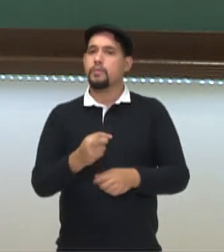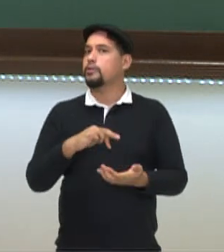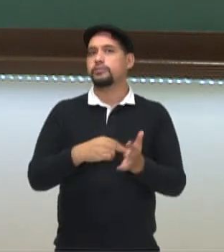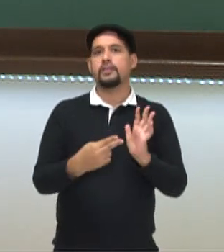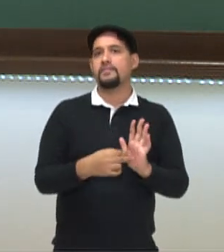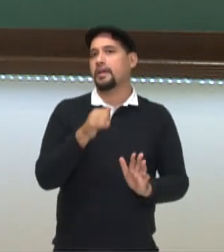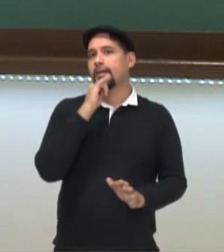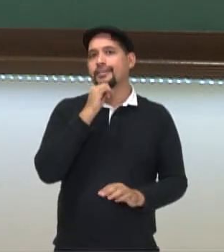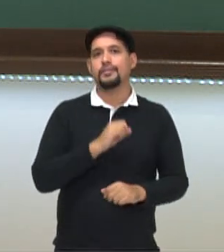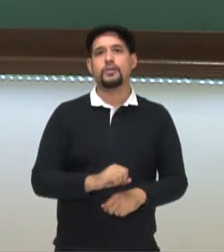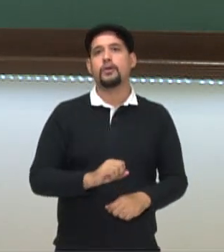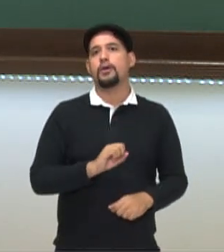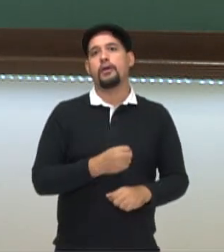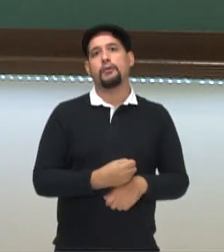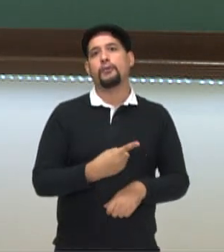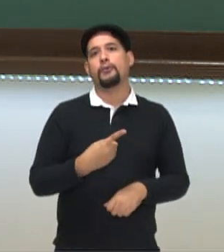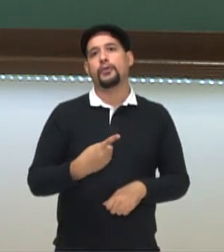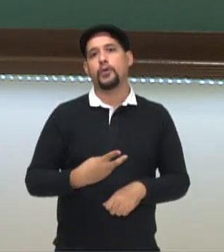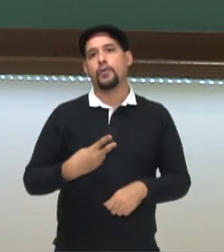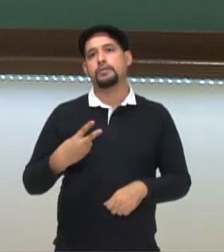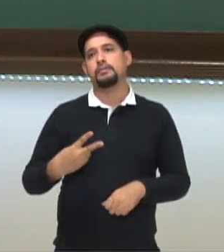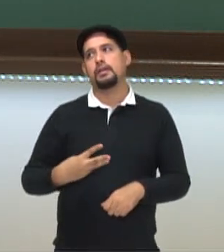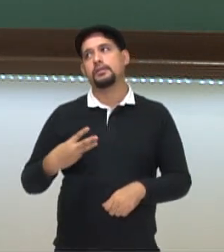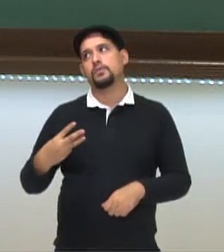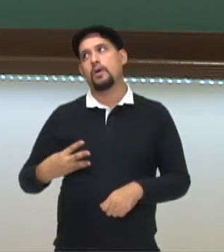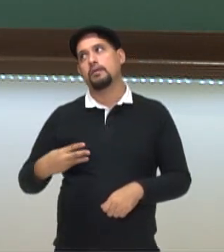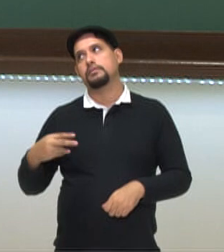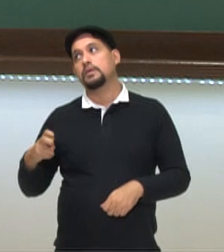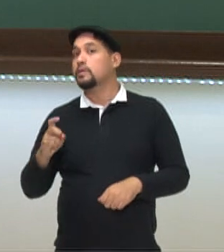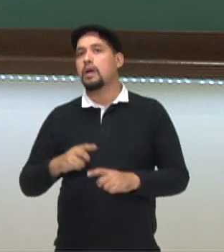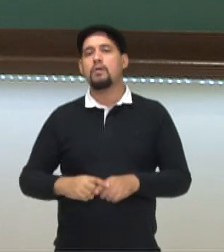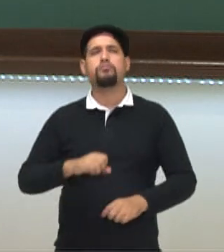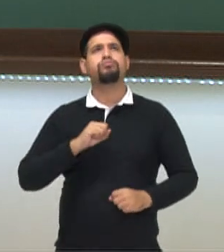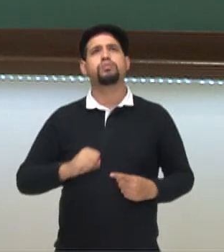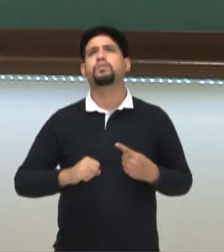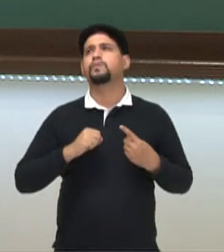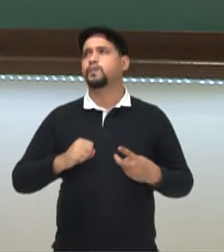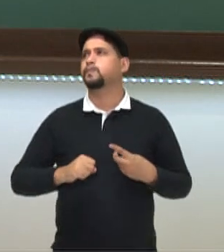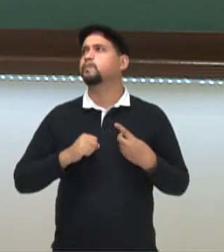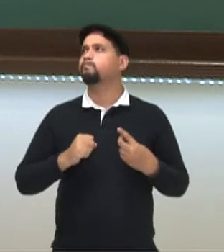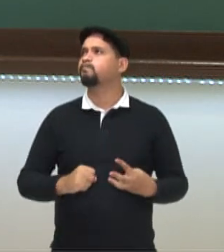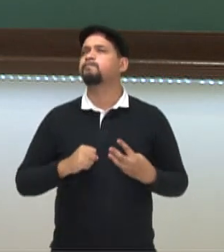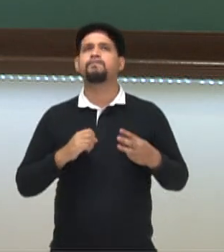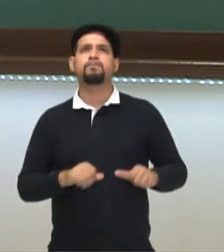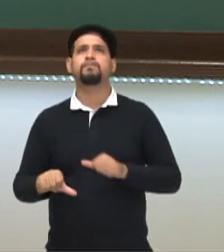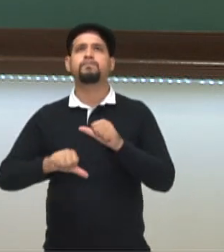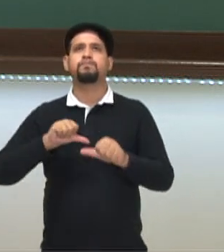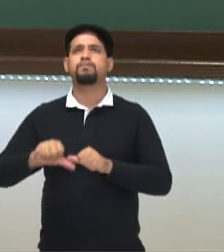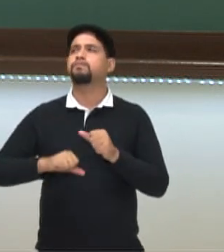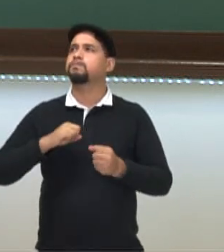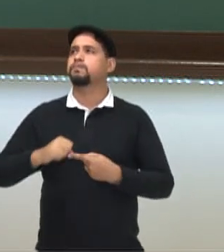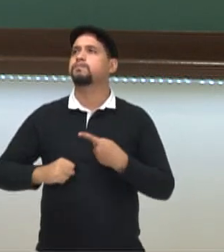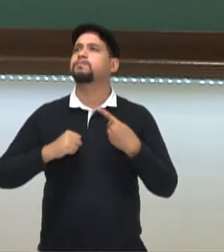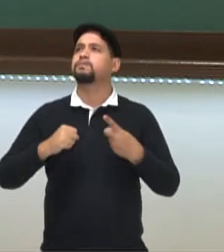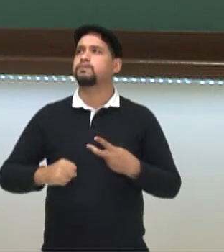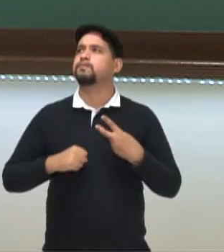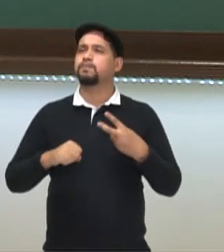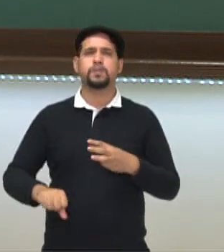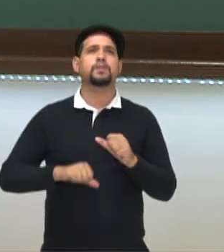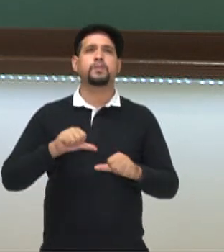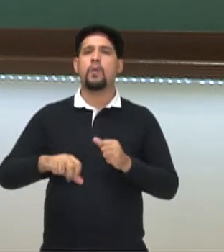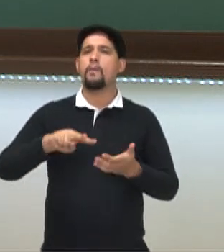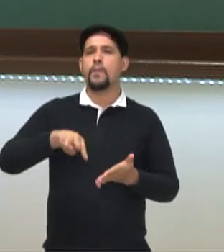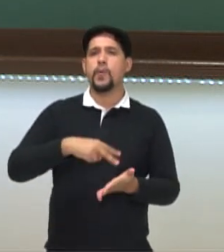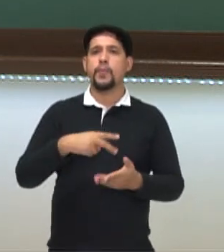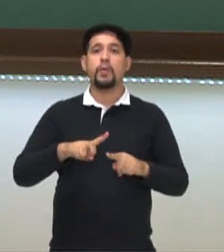em segundos, mas a gente está falando das batidas de um compasso musical, tá? O tempo, ele